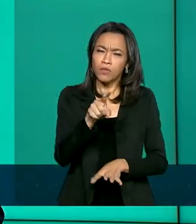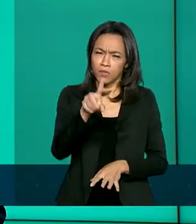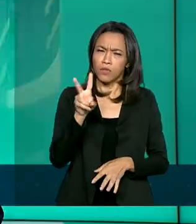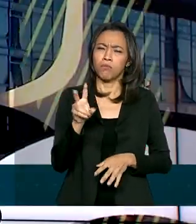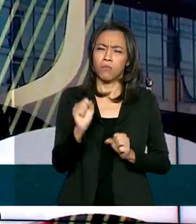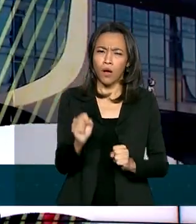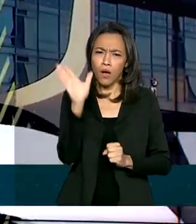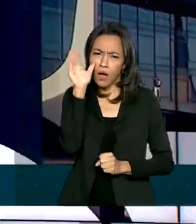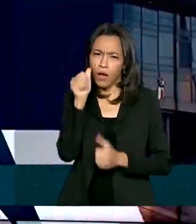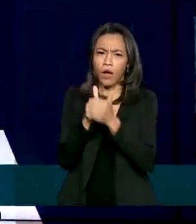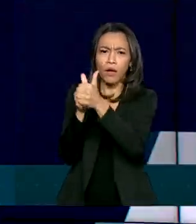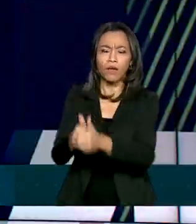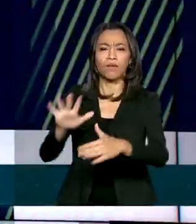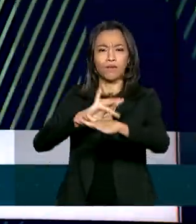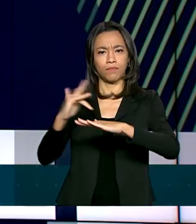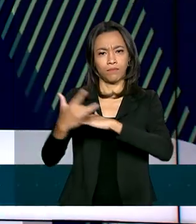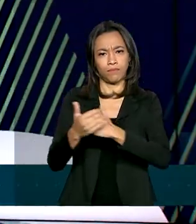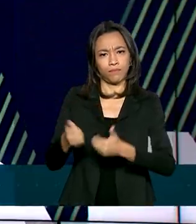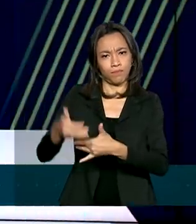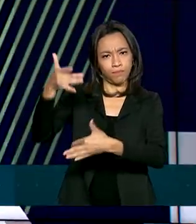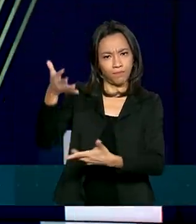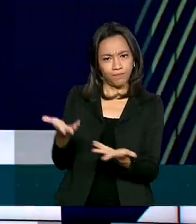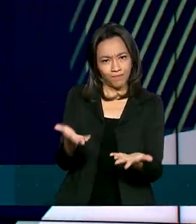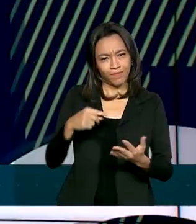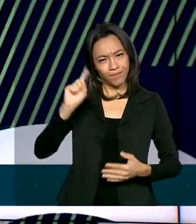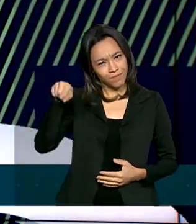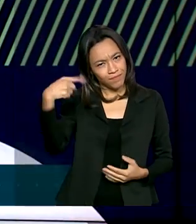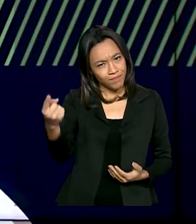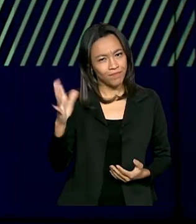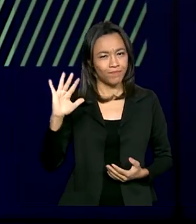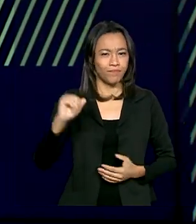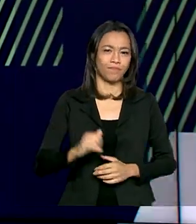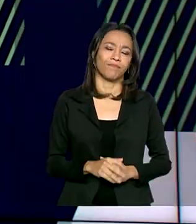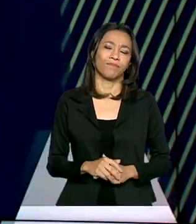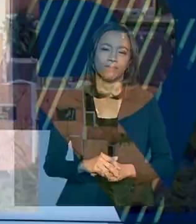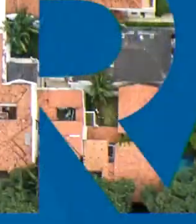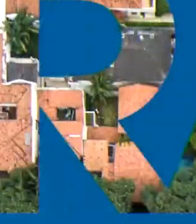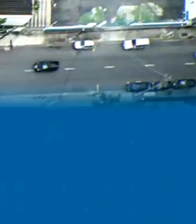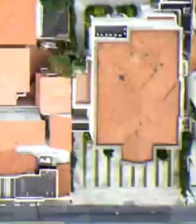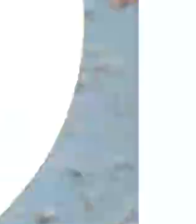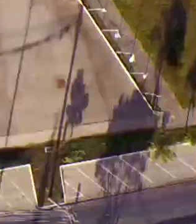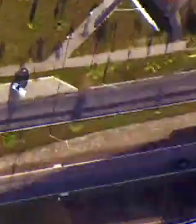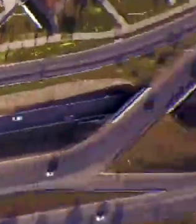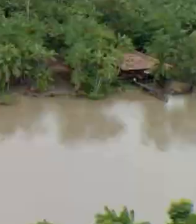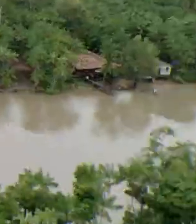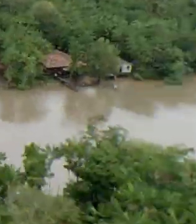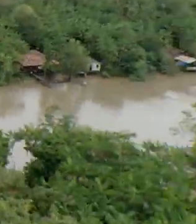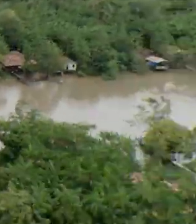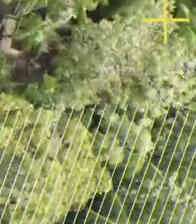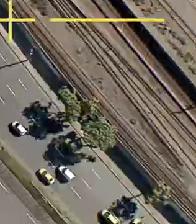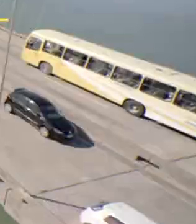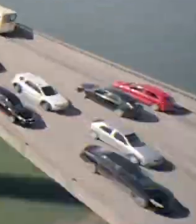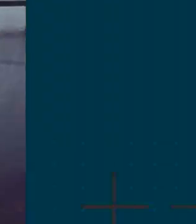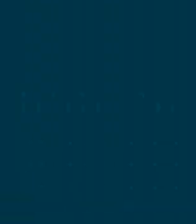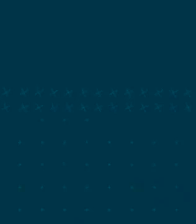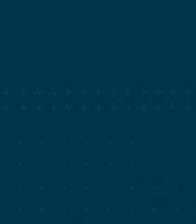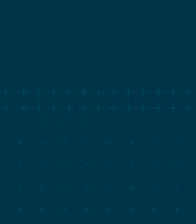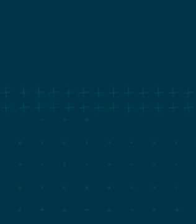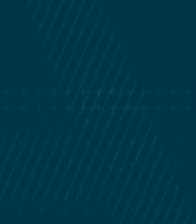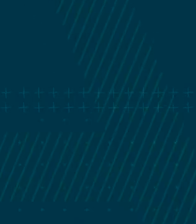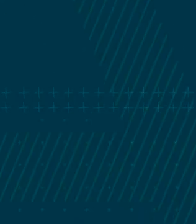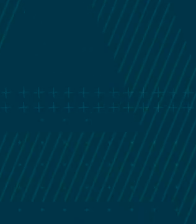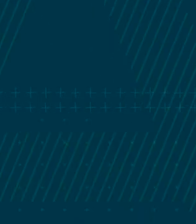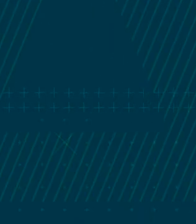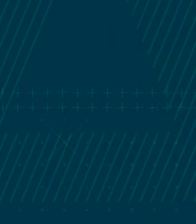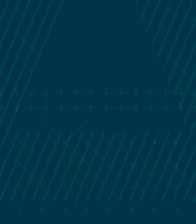pode nos acompanhar também pelas redes sociais. Até a próxima edição. Tchau! Transcrição e Legendas por